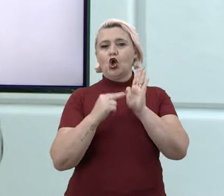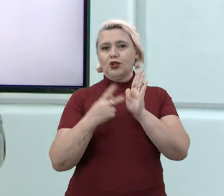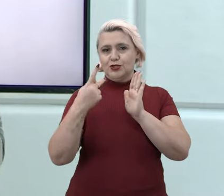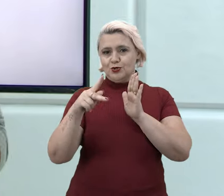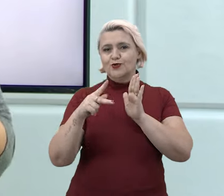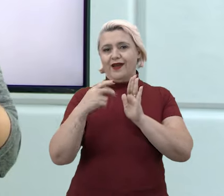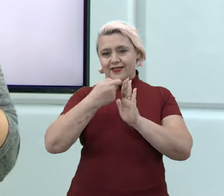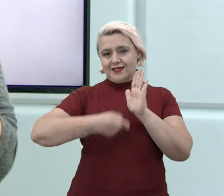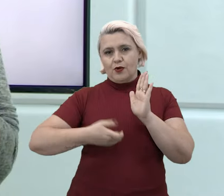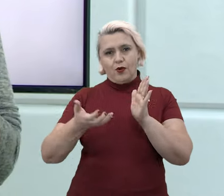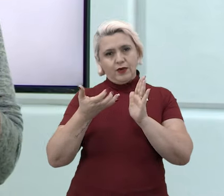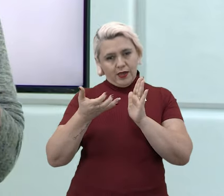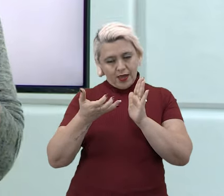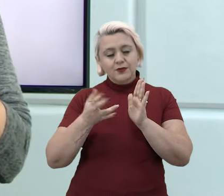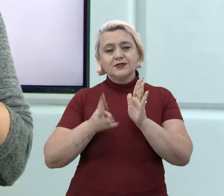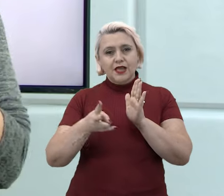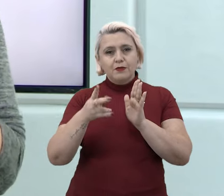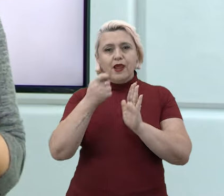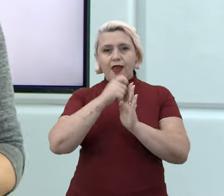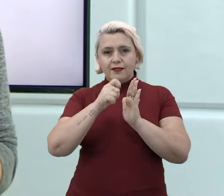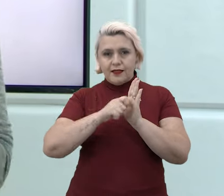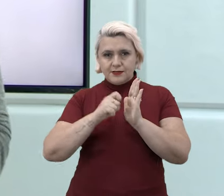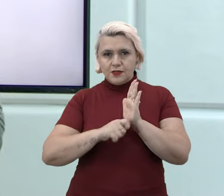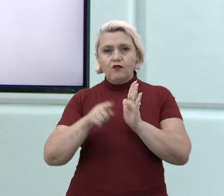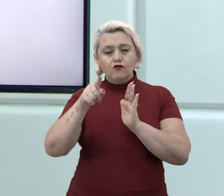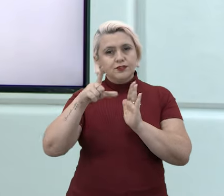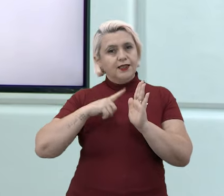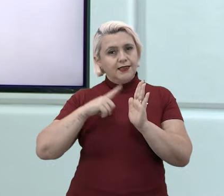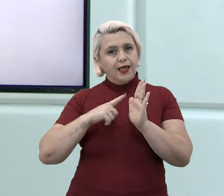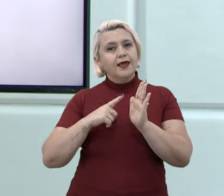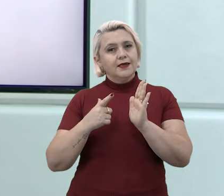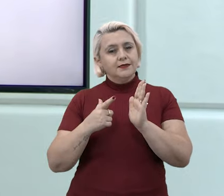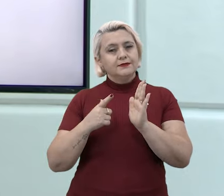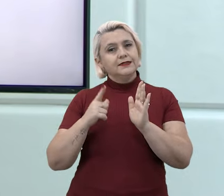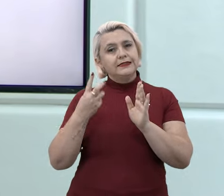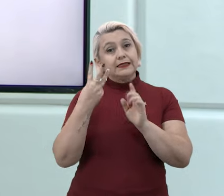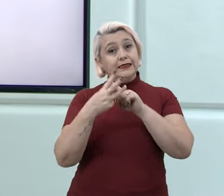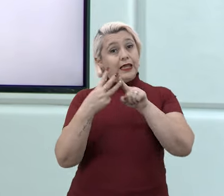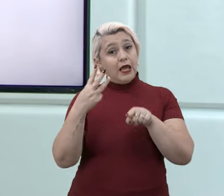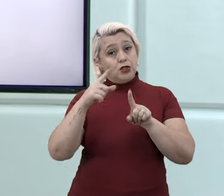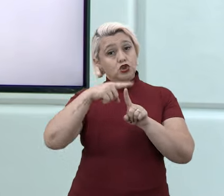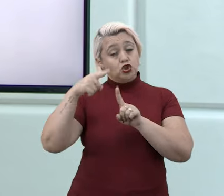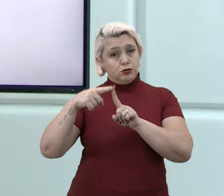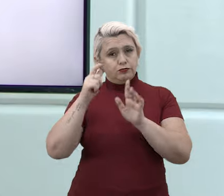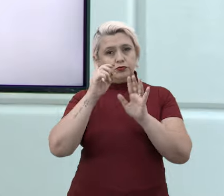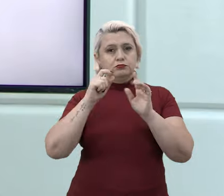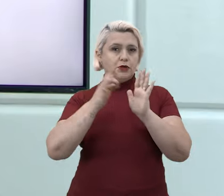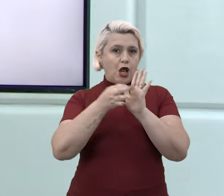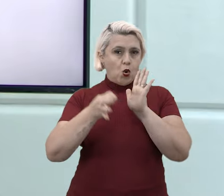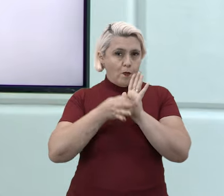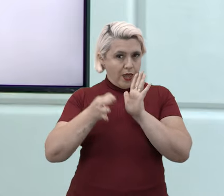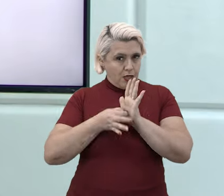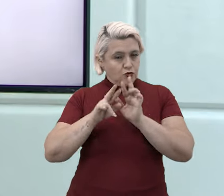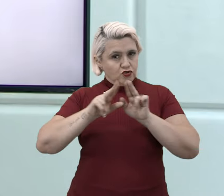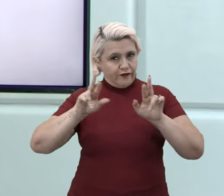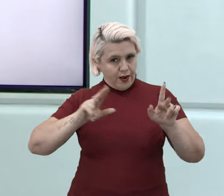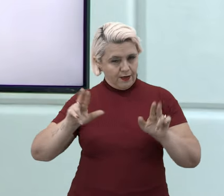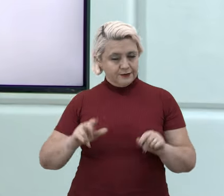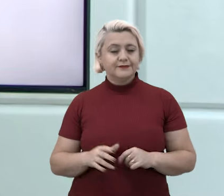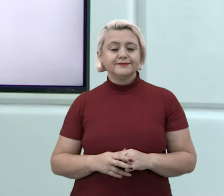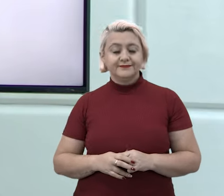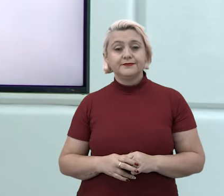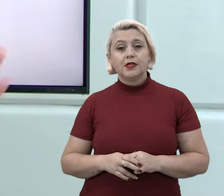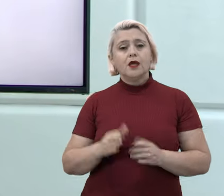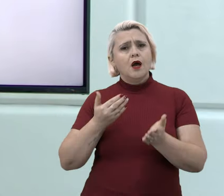para a sua redação. Eu quero que toda redação você tenha pelo menos três repertórios, tá? Ou três